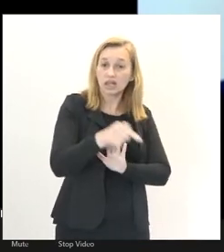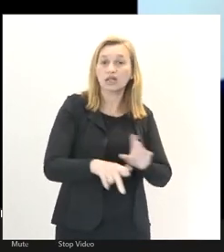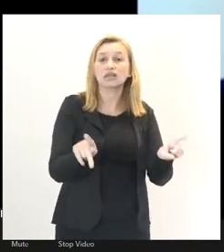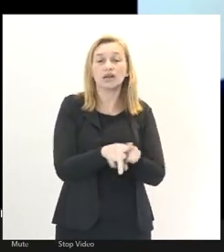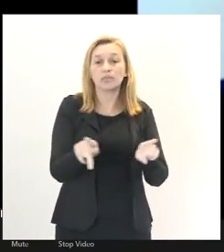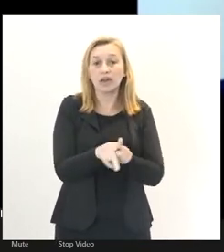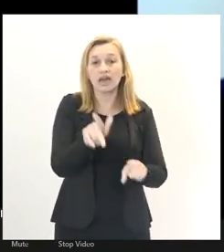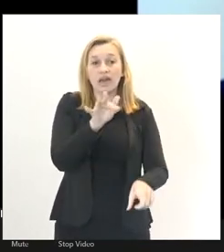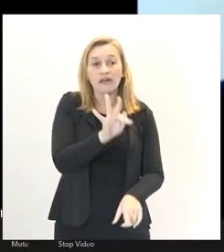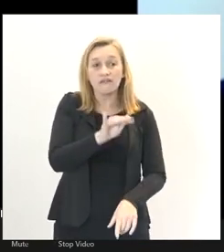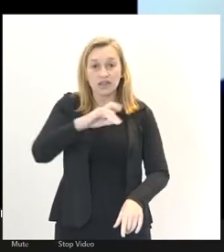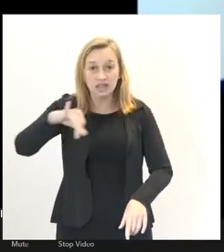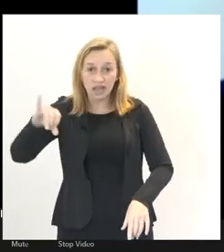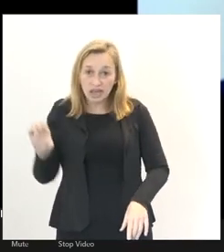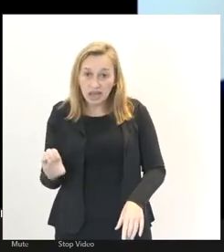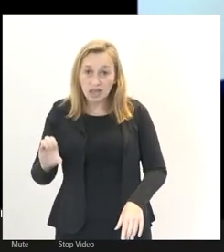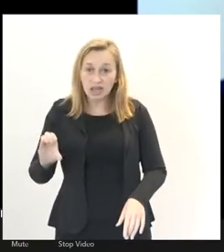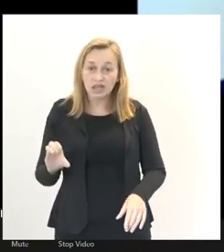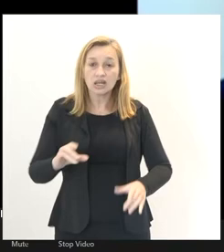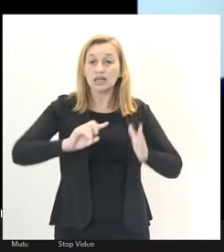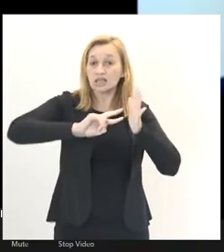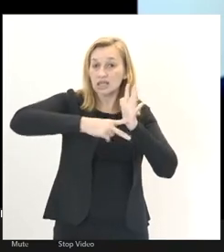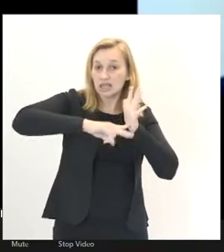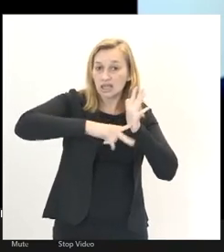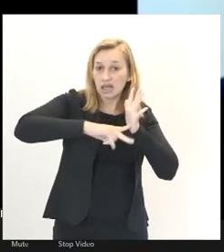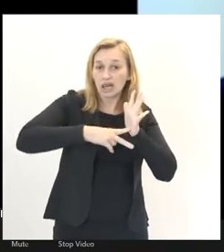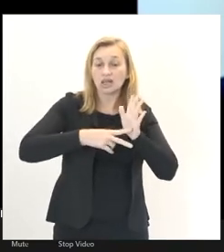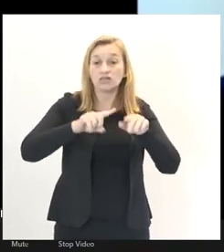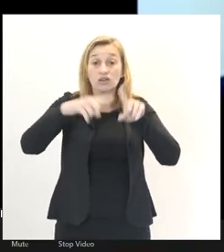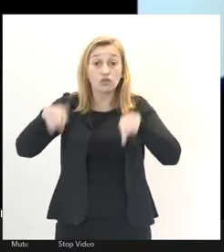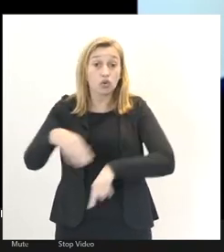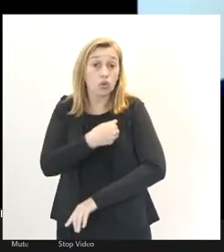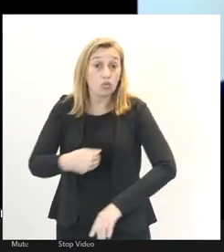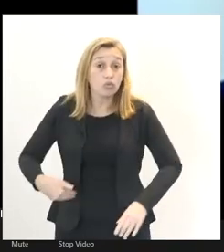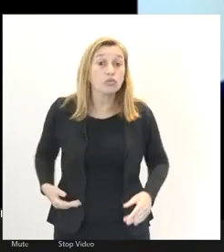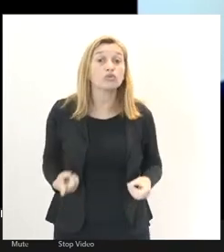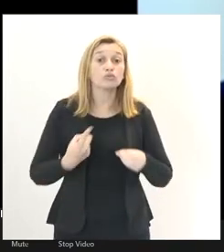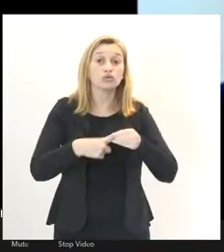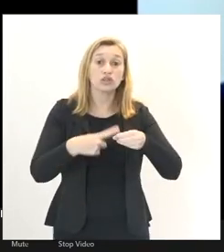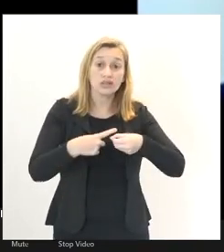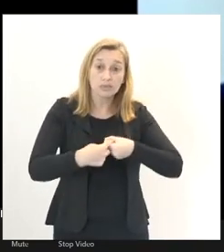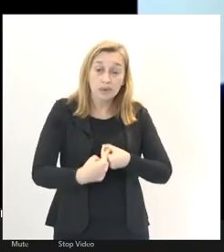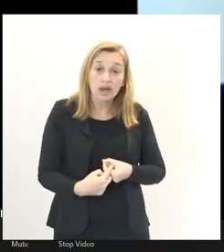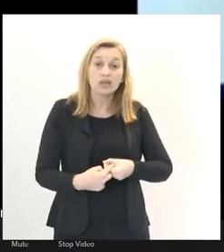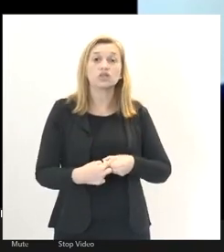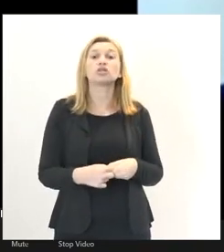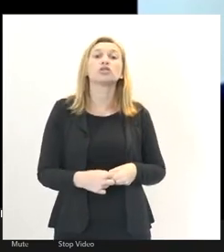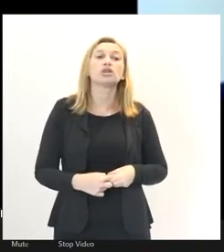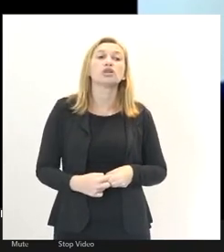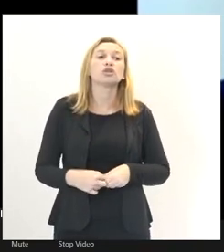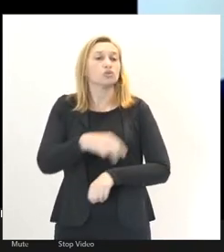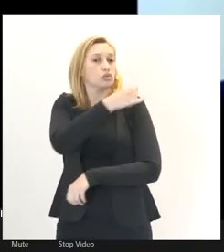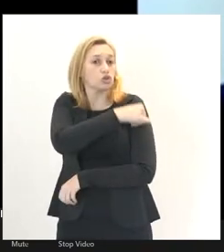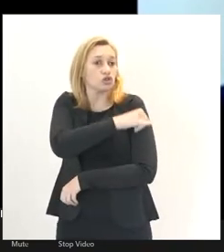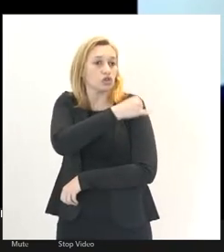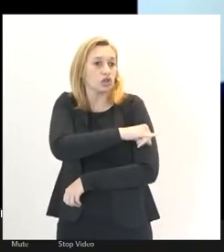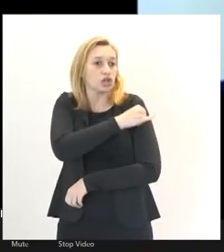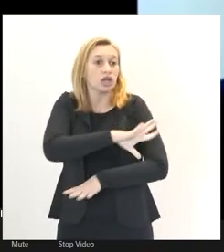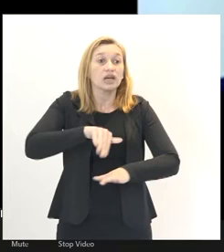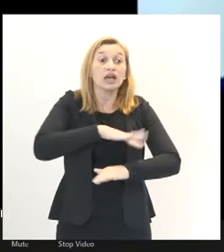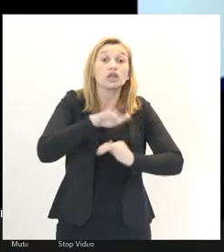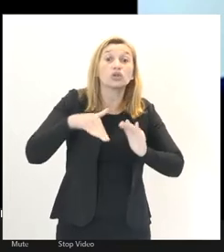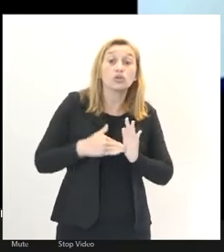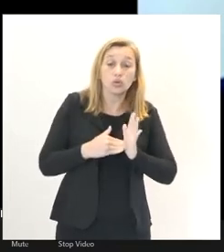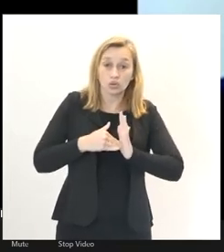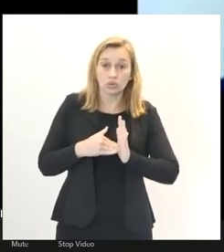FESEP, a Federação dos Sindicatos e Servidores Municipais do Rio de Janeiro e a todos os demais